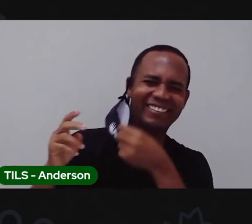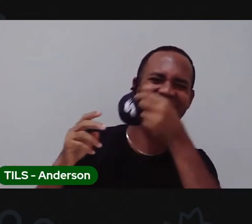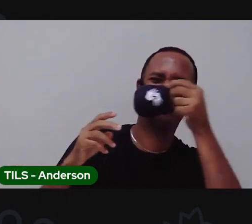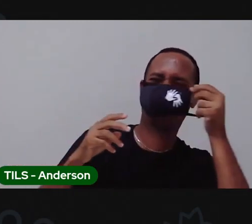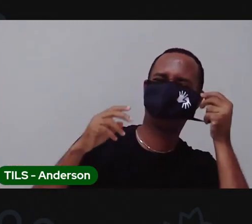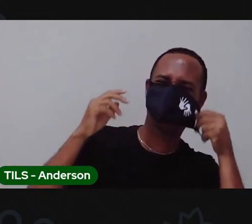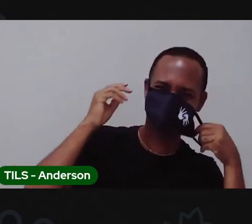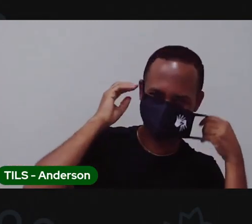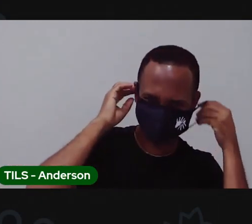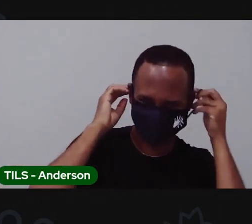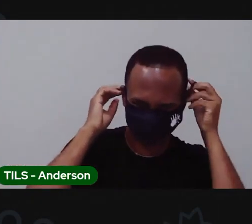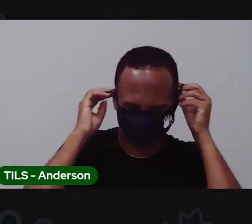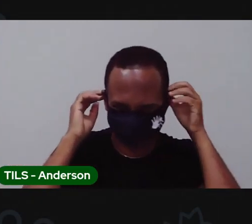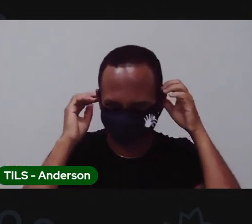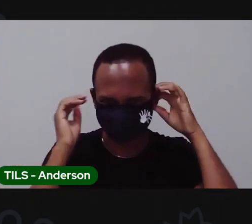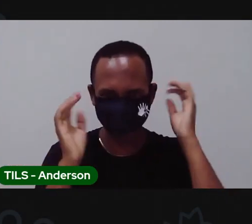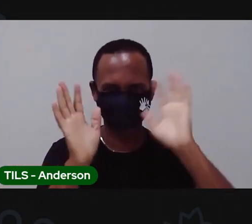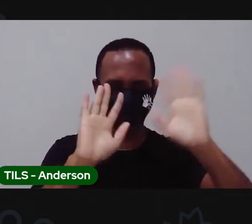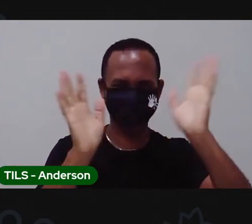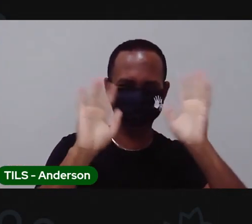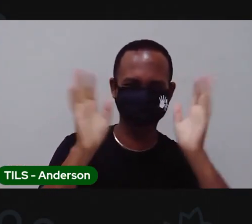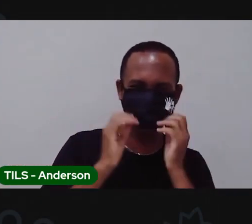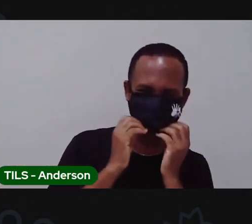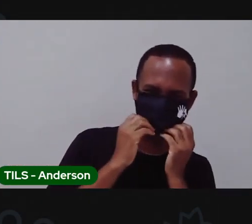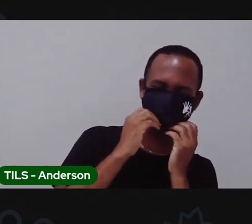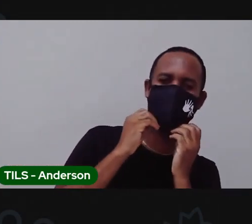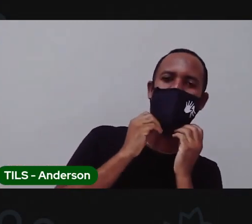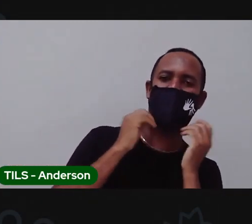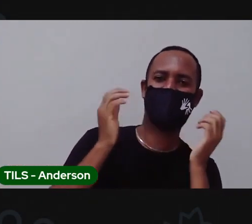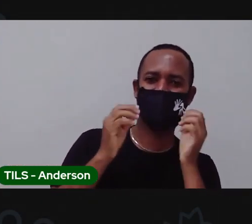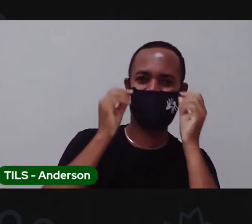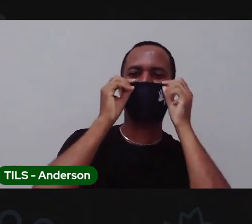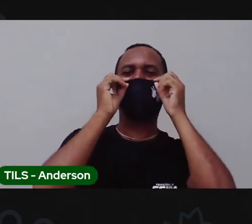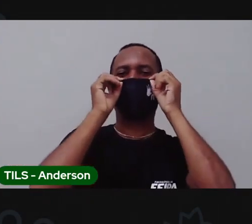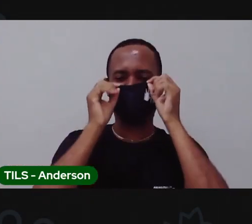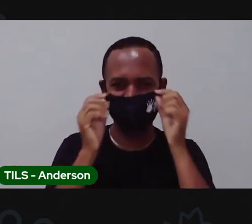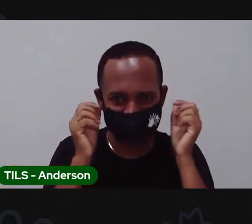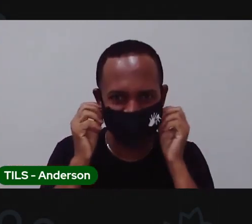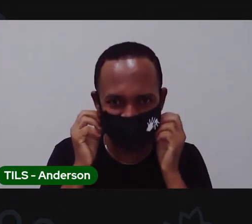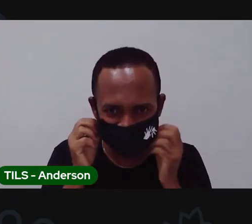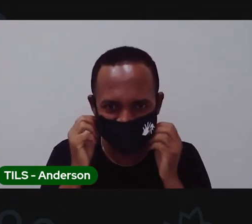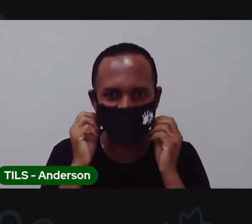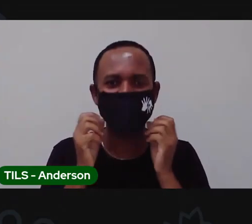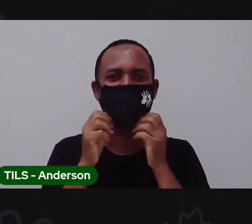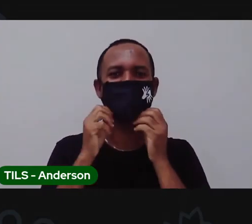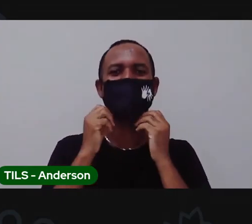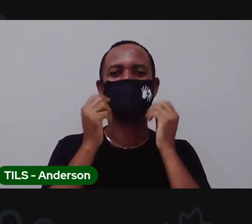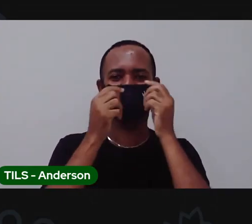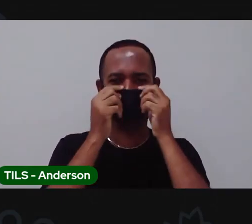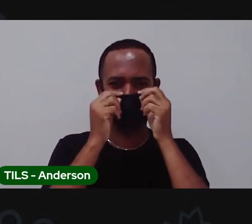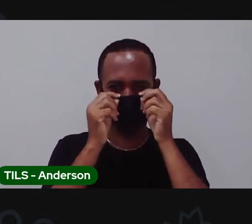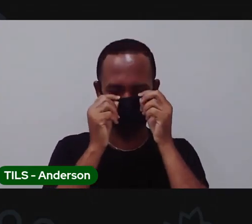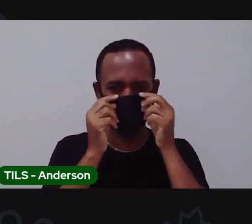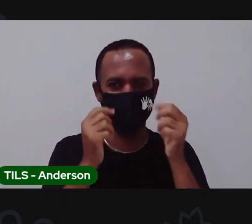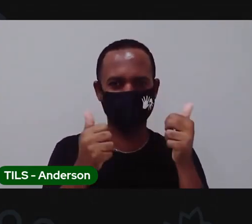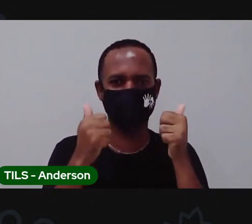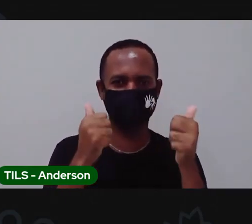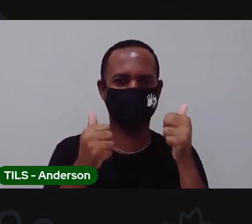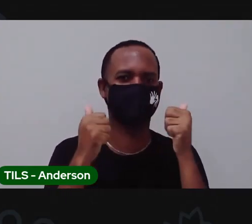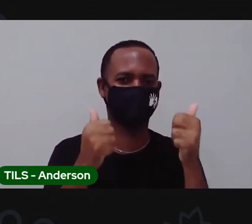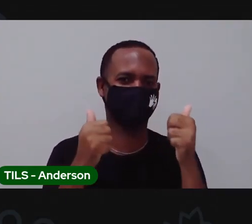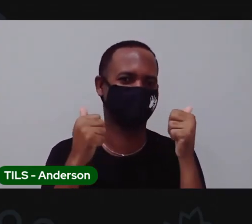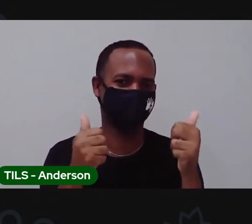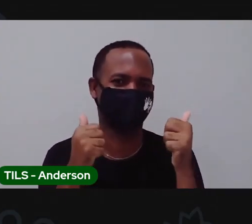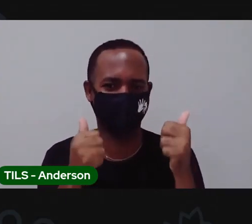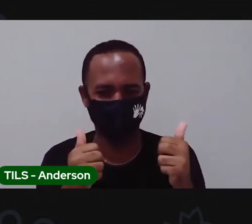até a próxima um beijo aí de Anderson né ó Anderson chega tá feliz gente colocou a máscara errado colocando a máscara errada vamos fazer um tutorial